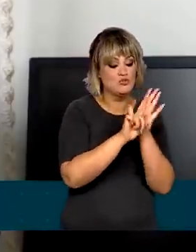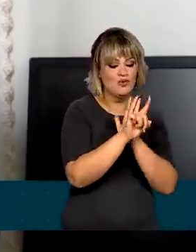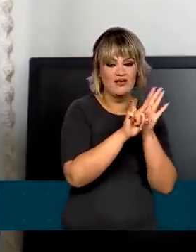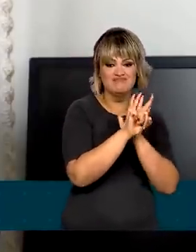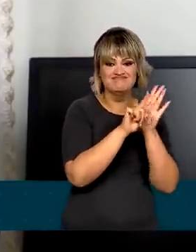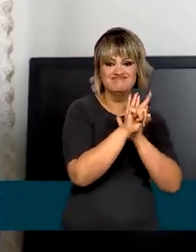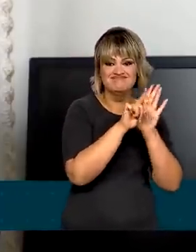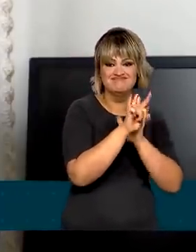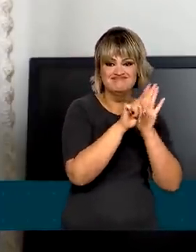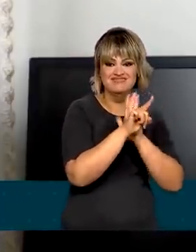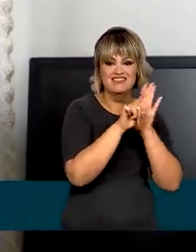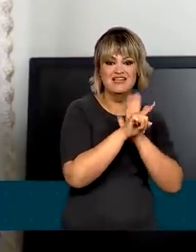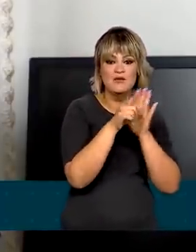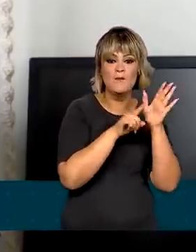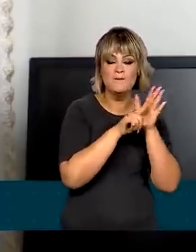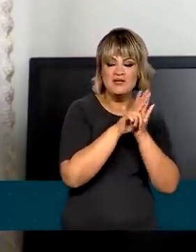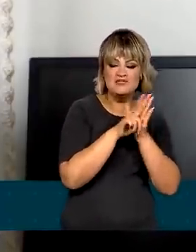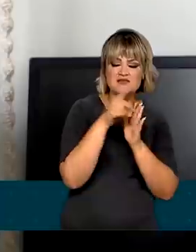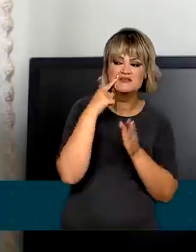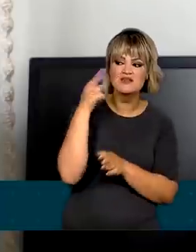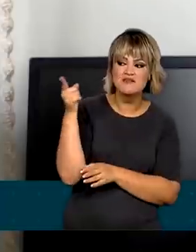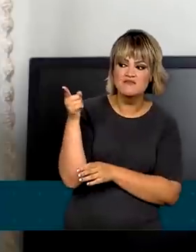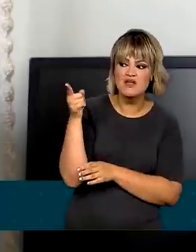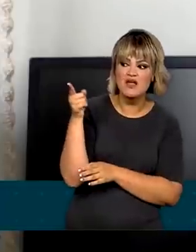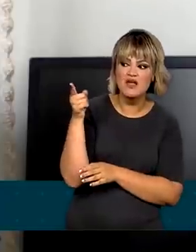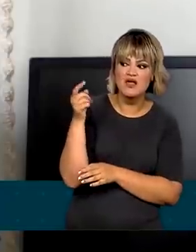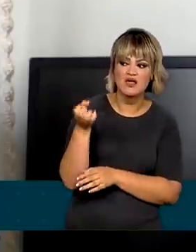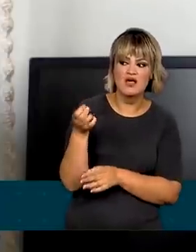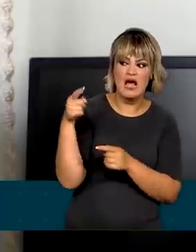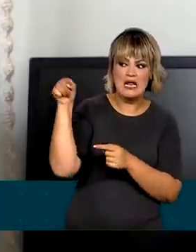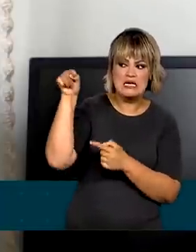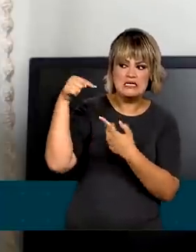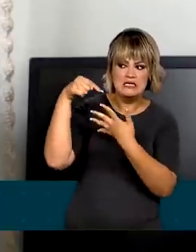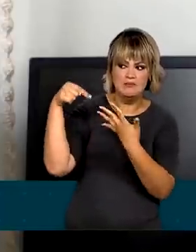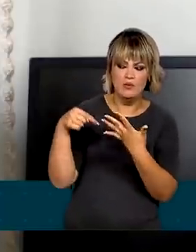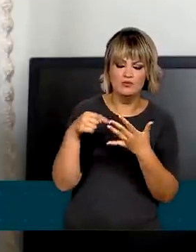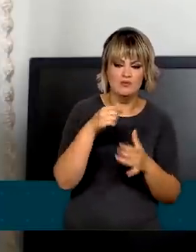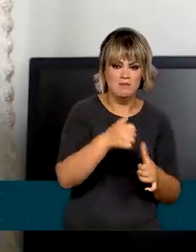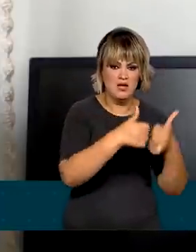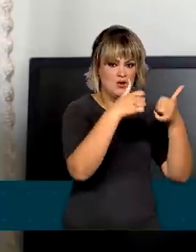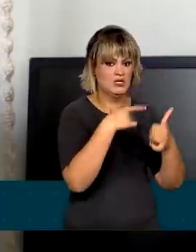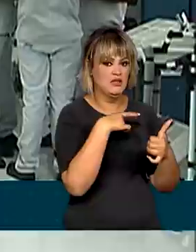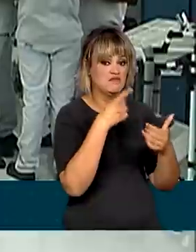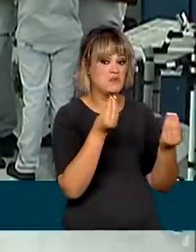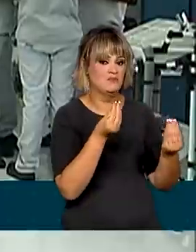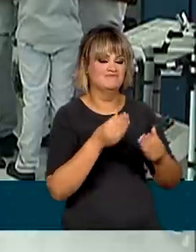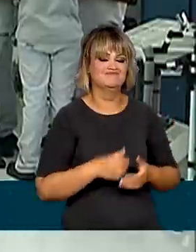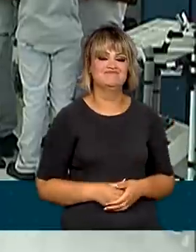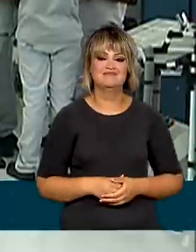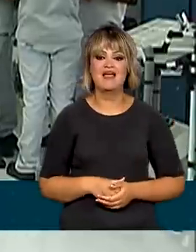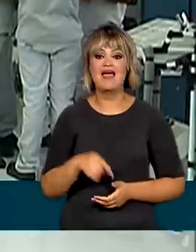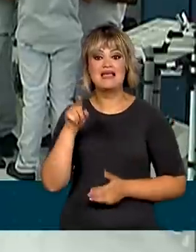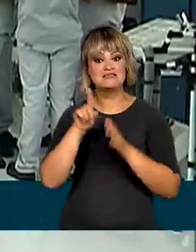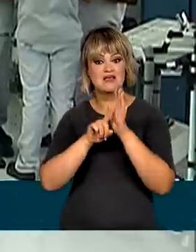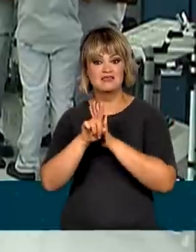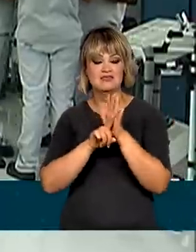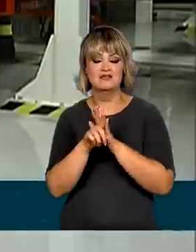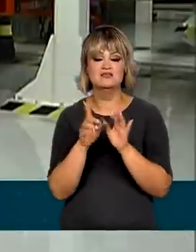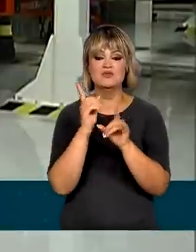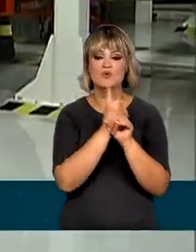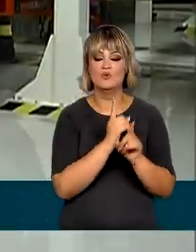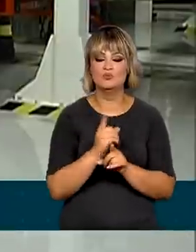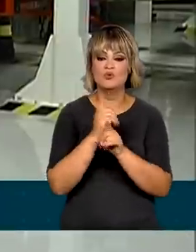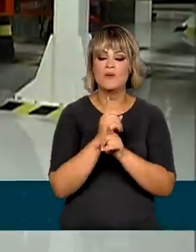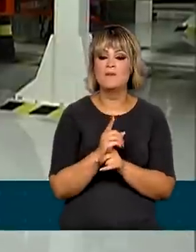com pesquisas que tratem de indicadores básicos de inovação e pesquisa de desenvolvimento. A análise revelou também